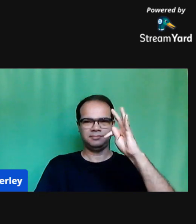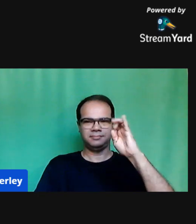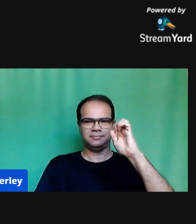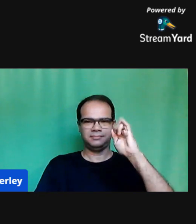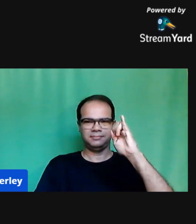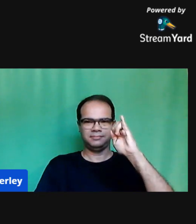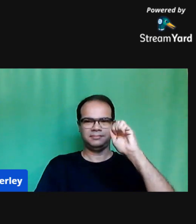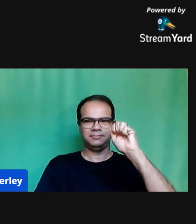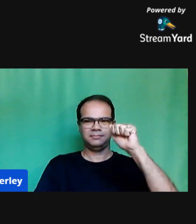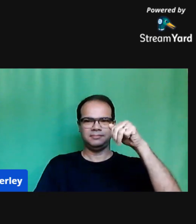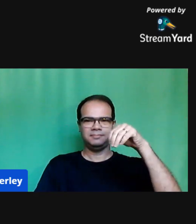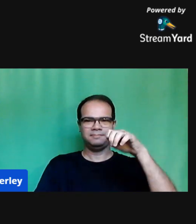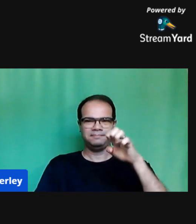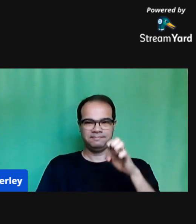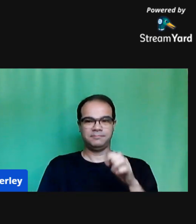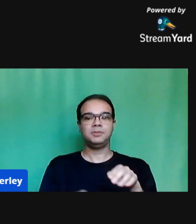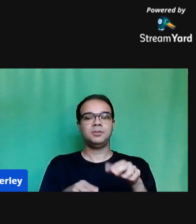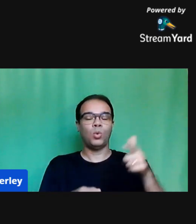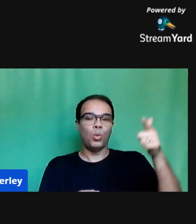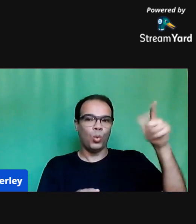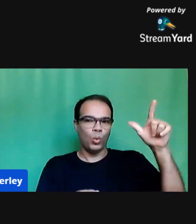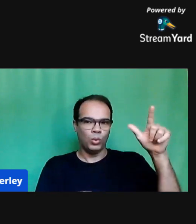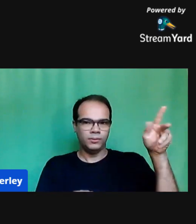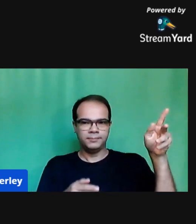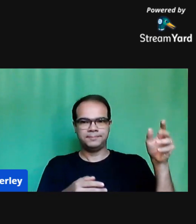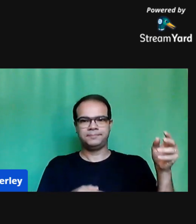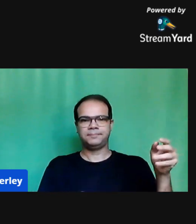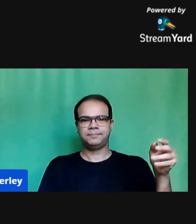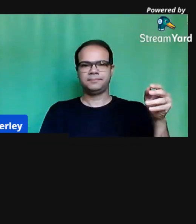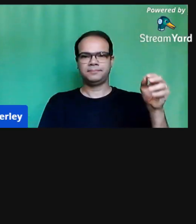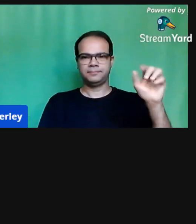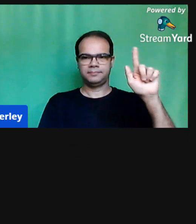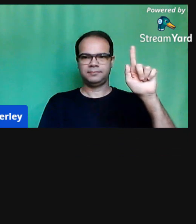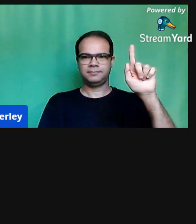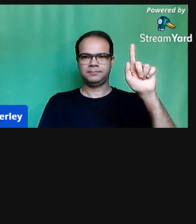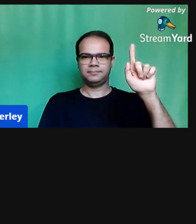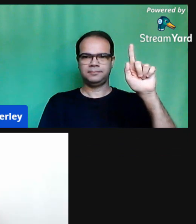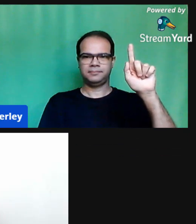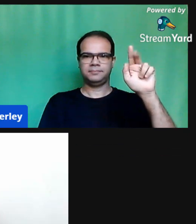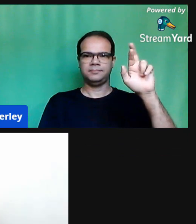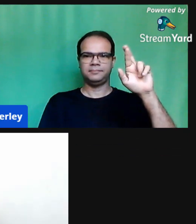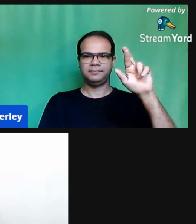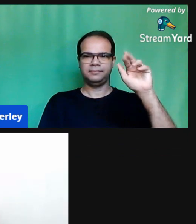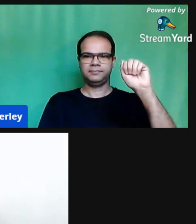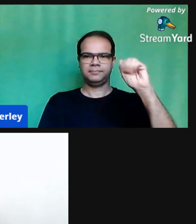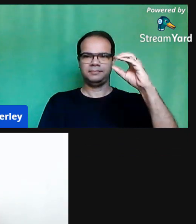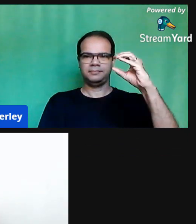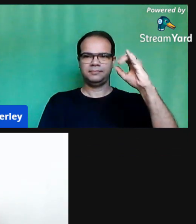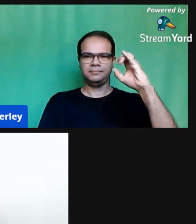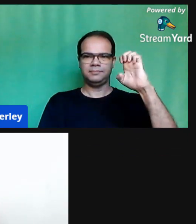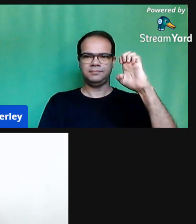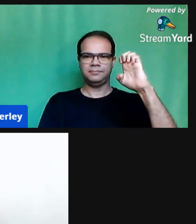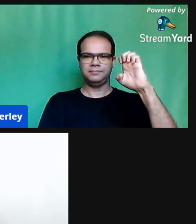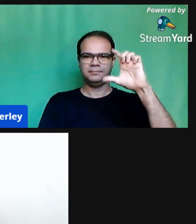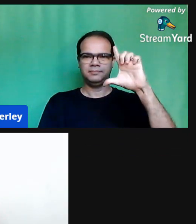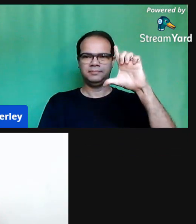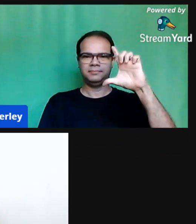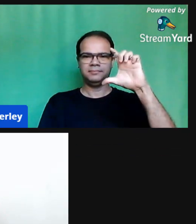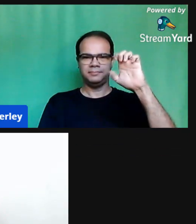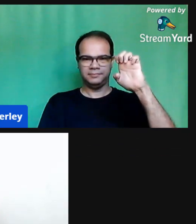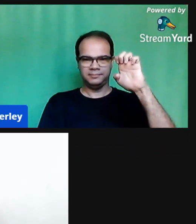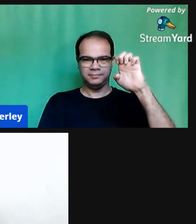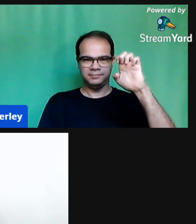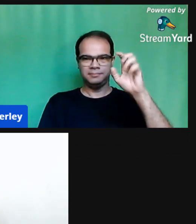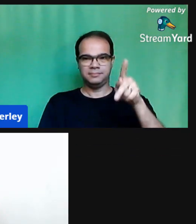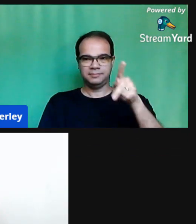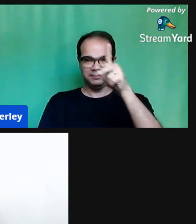juntar comigo, teremos a professora especialista Graciele Martinez Olá, Graciele